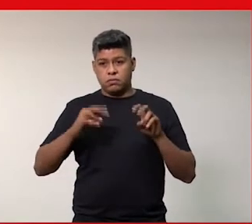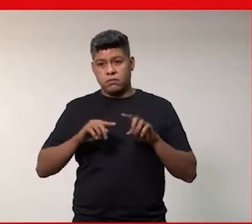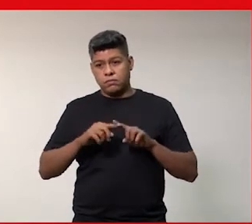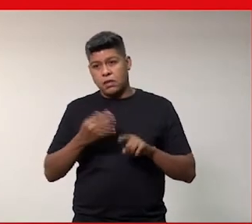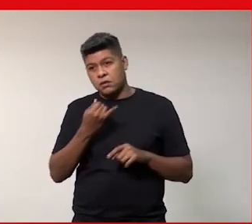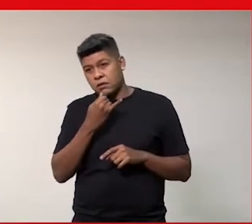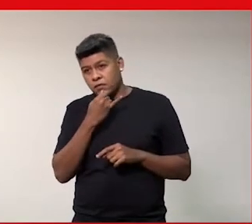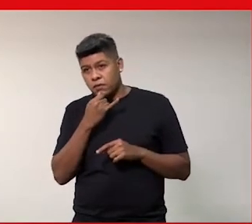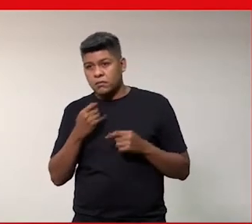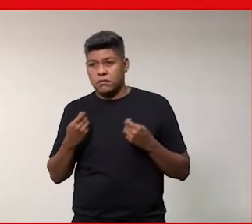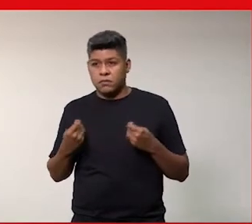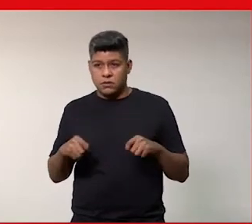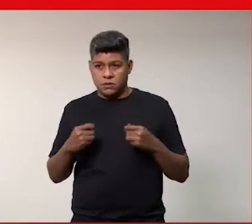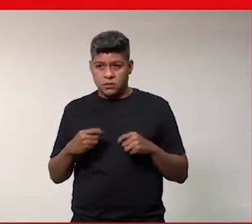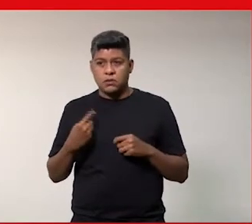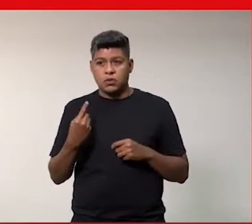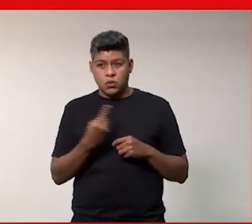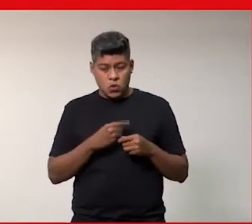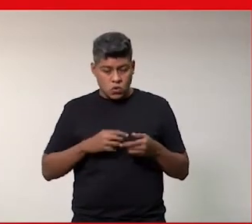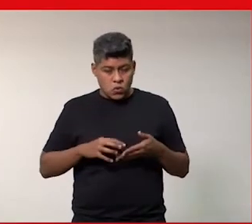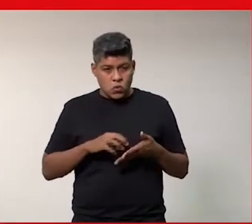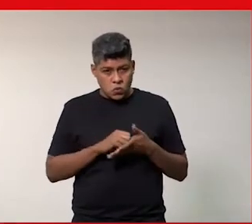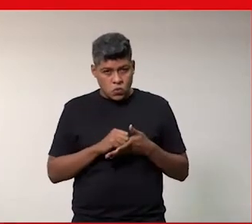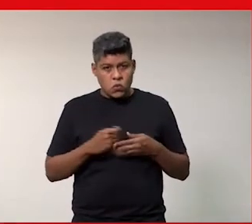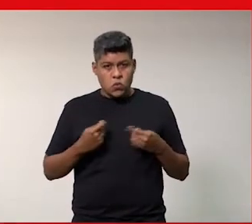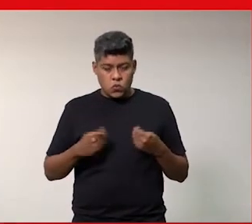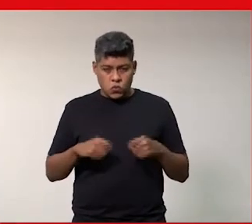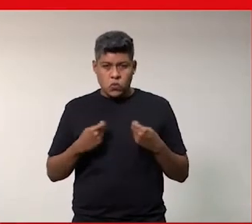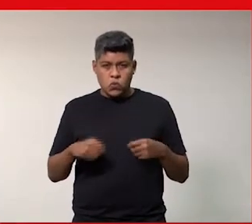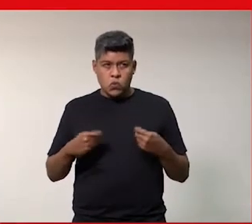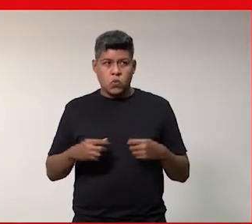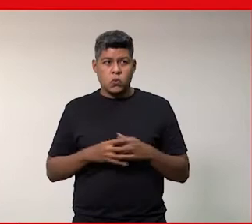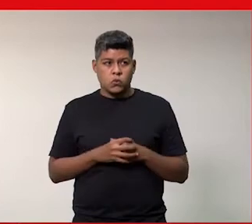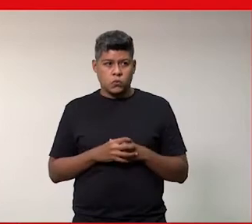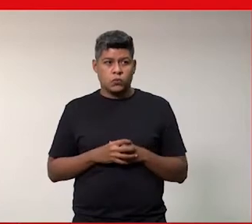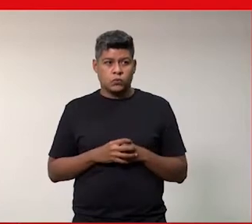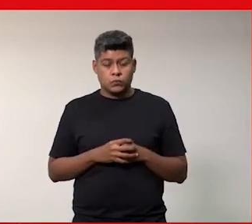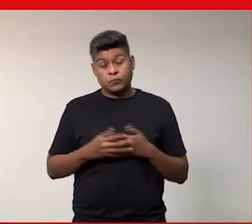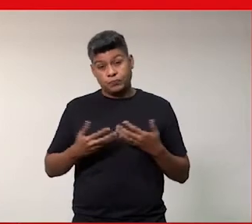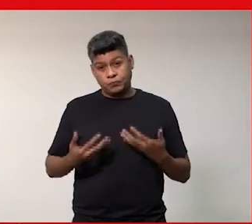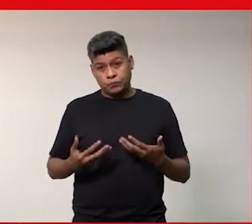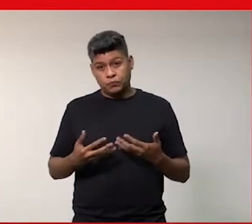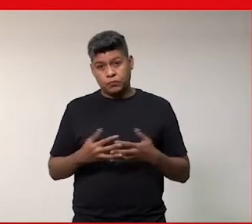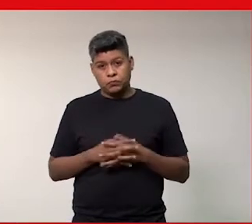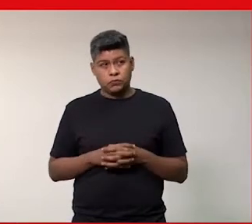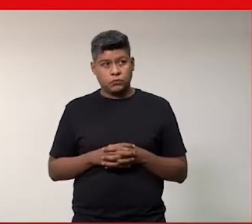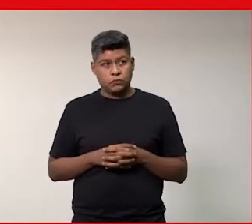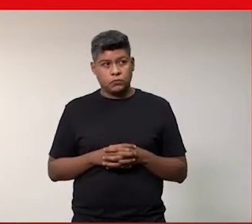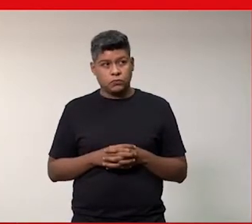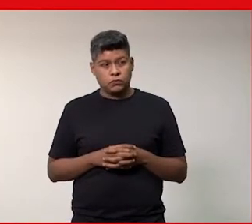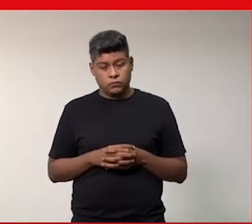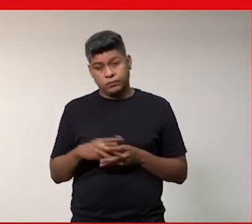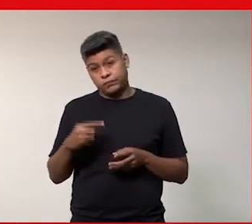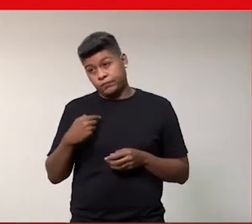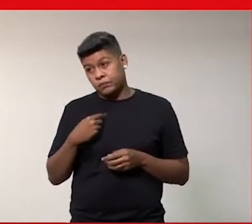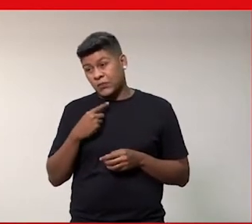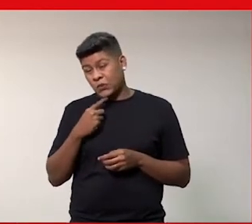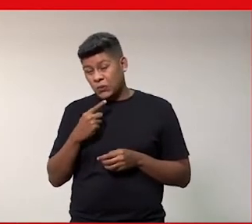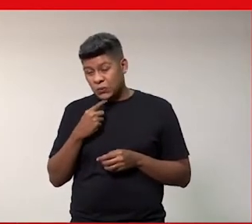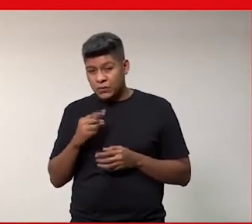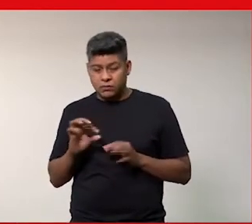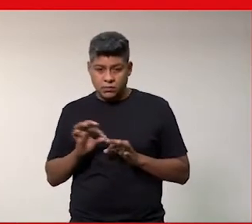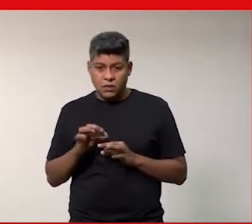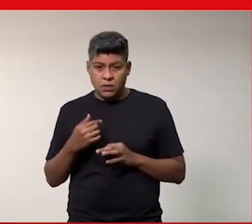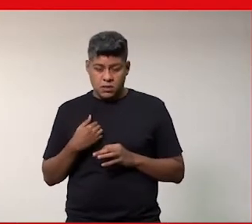infelizmente é preciso a gente vai lutar enquanto necessário for né e eu sem dúvida nenhuma falo para